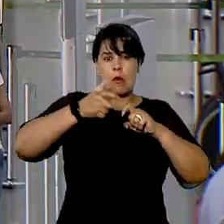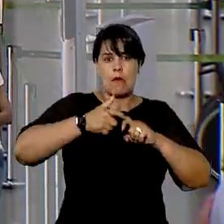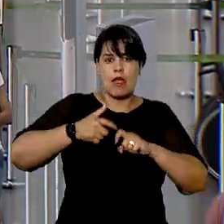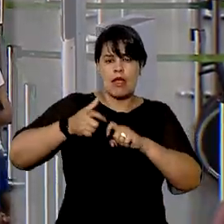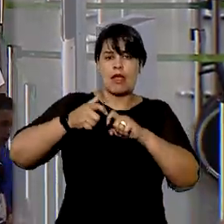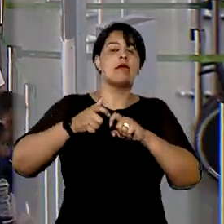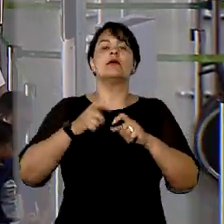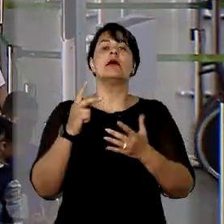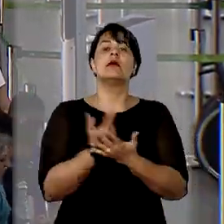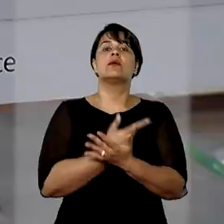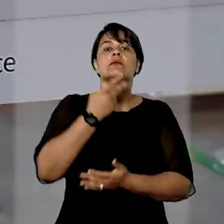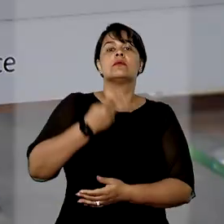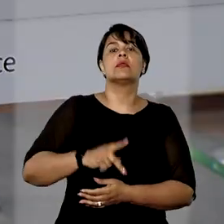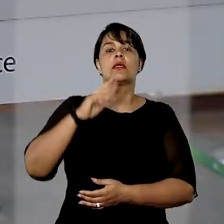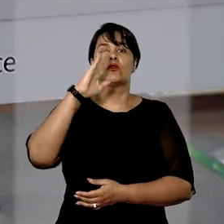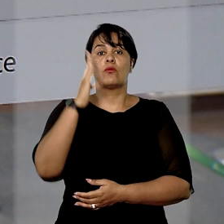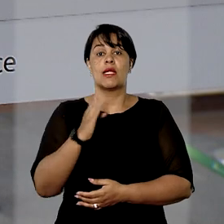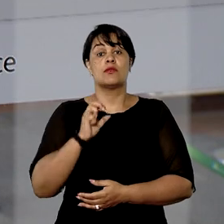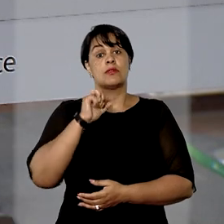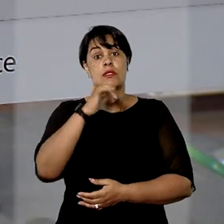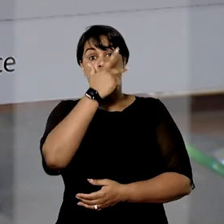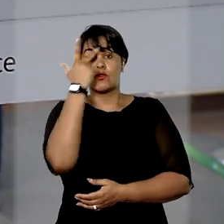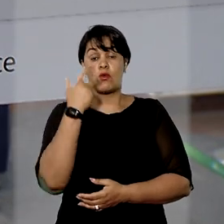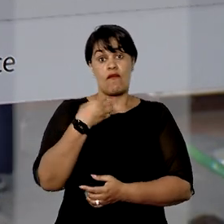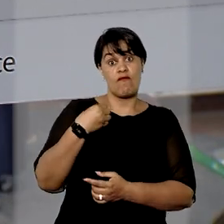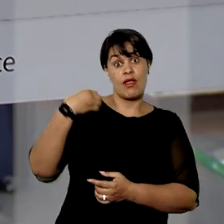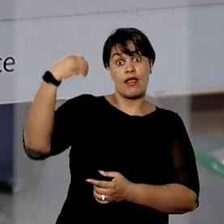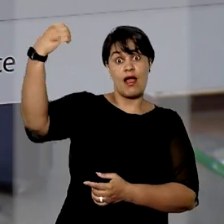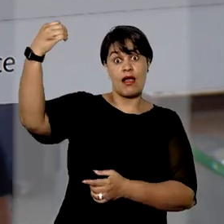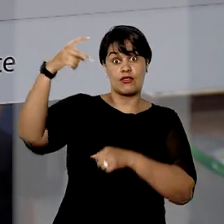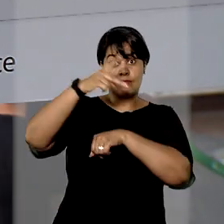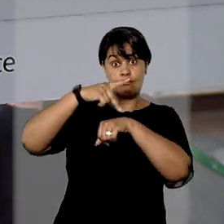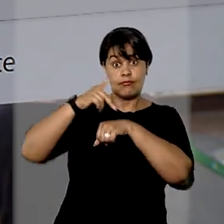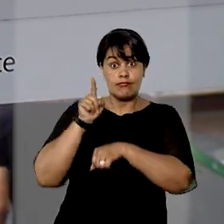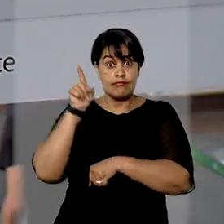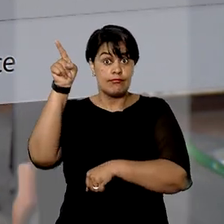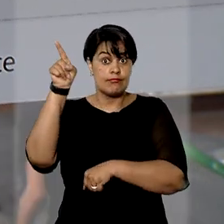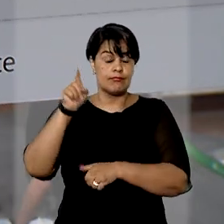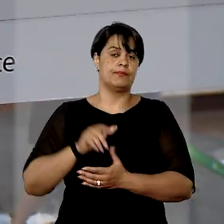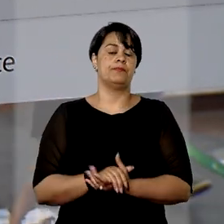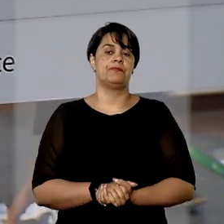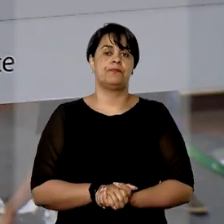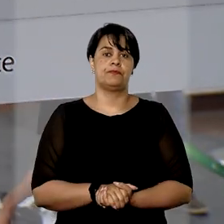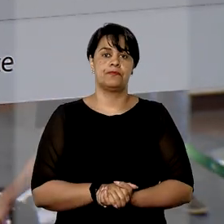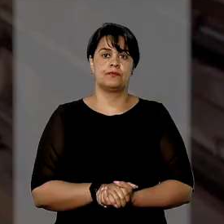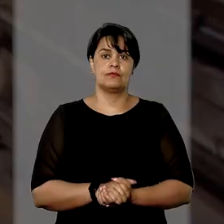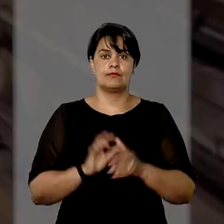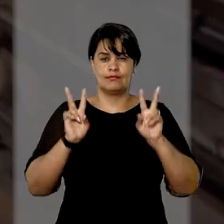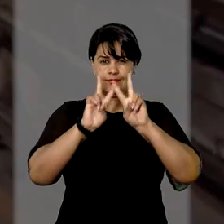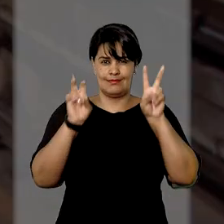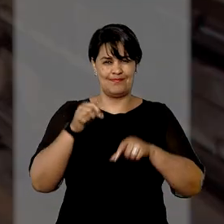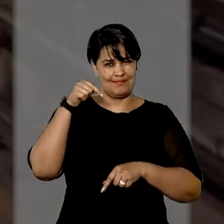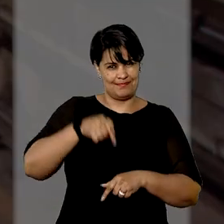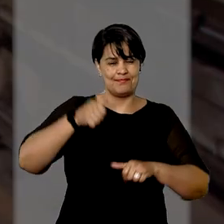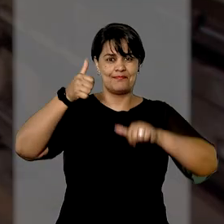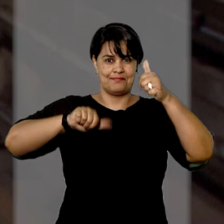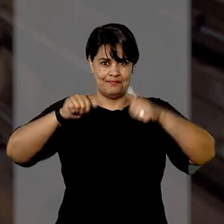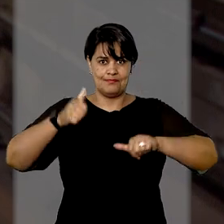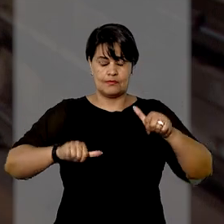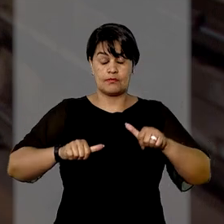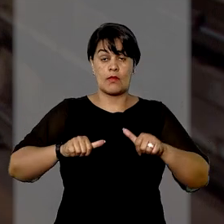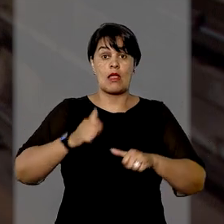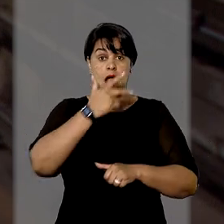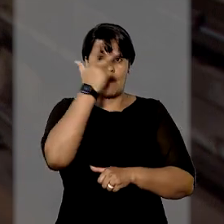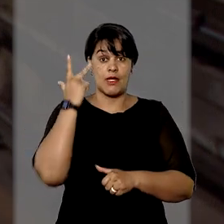realizado no Brasil devido a acidente sofrido pelo segurado durante permanência no exterior. No caso analisado,